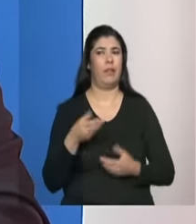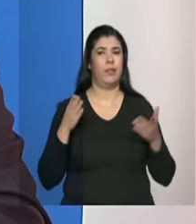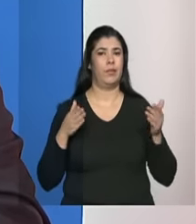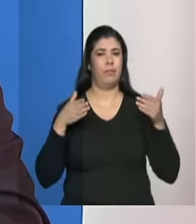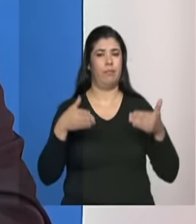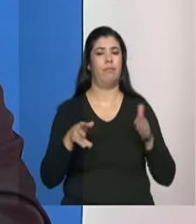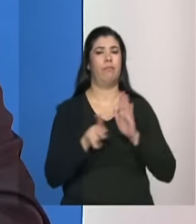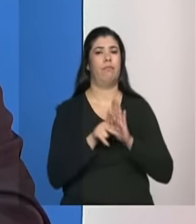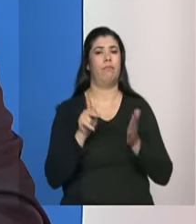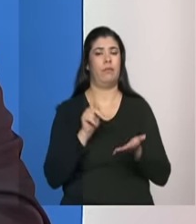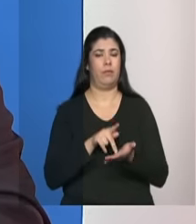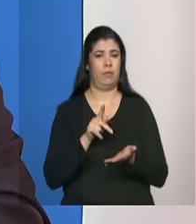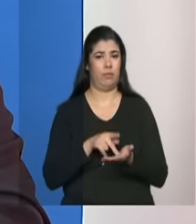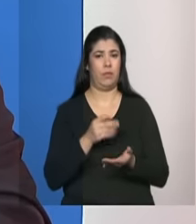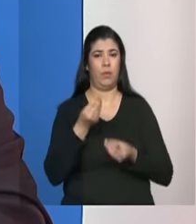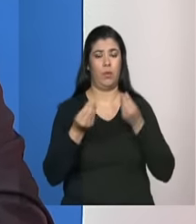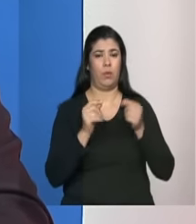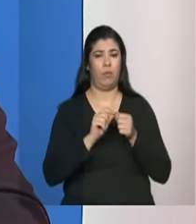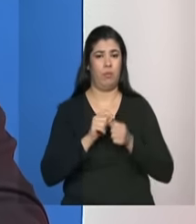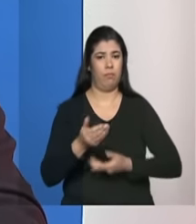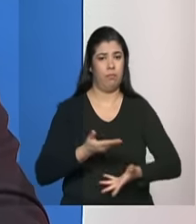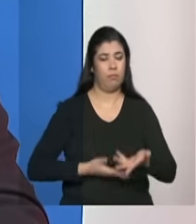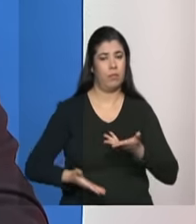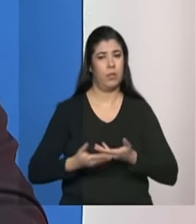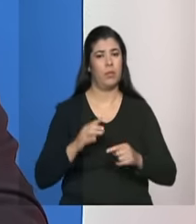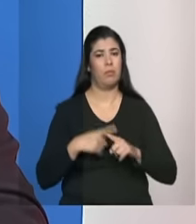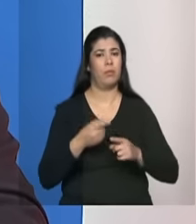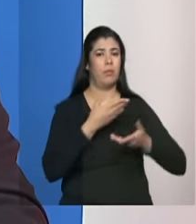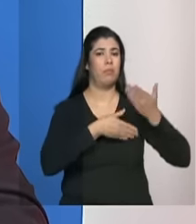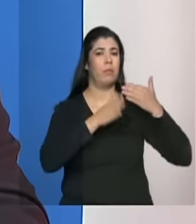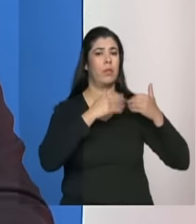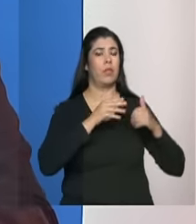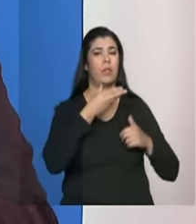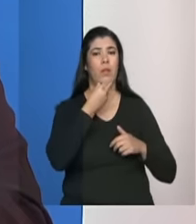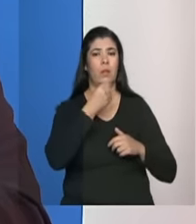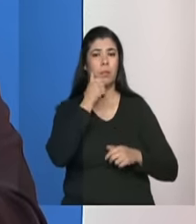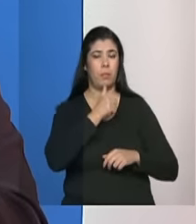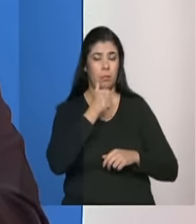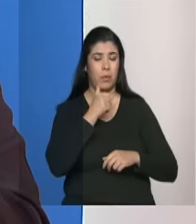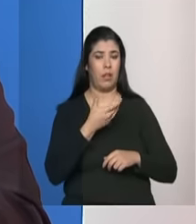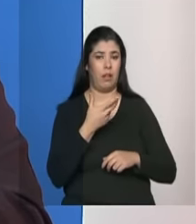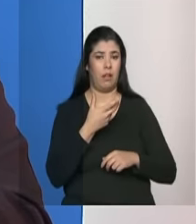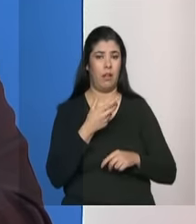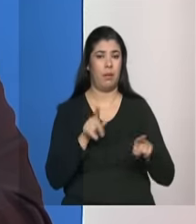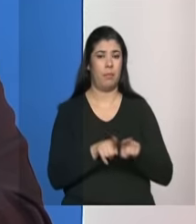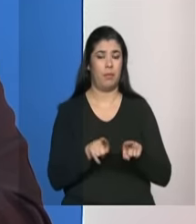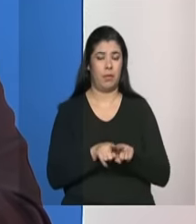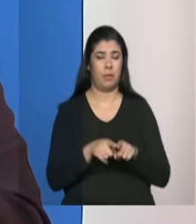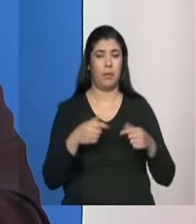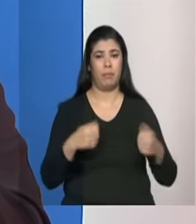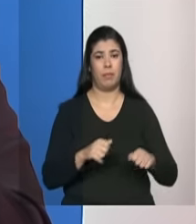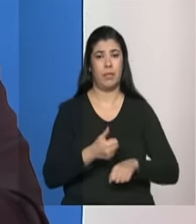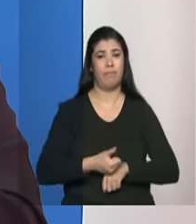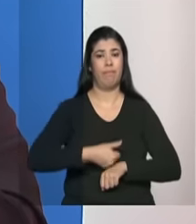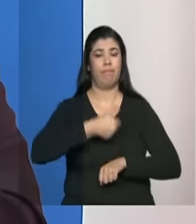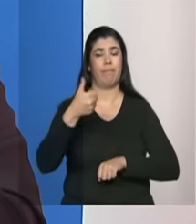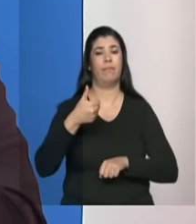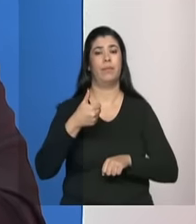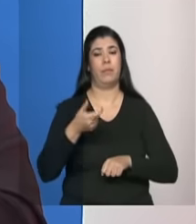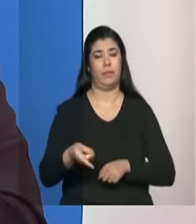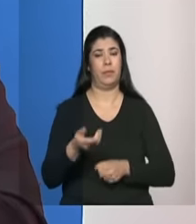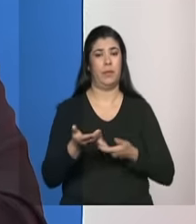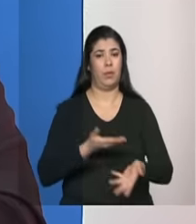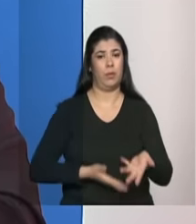participação desses serviços hoje porque eram majoritariamente masculinos mas a gente sabe que a gente precisa também qualificar esse serviço que muitas vezes eles